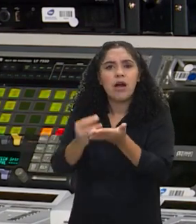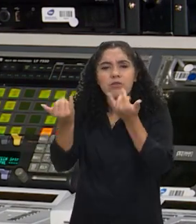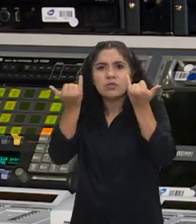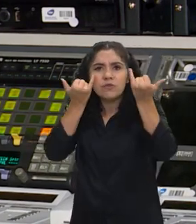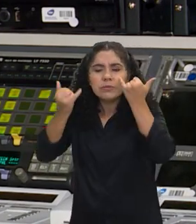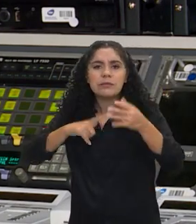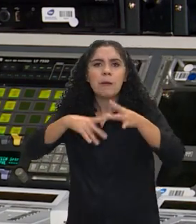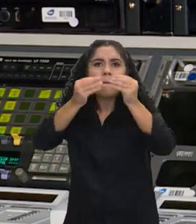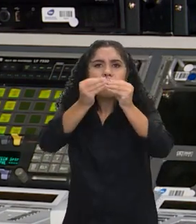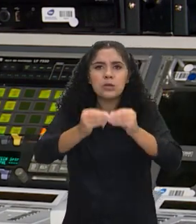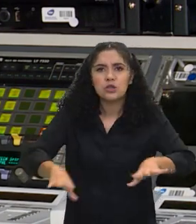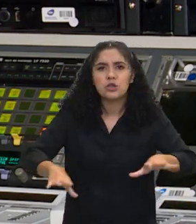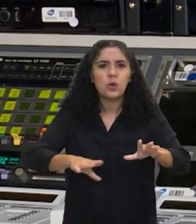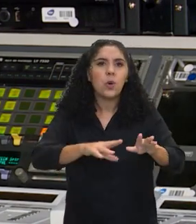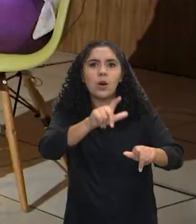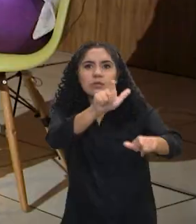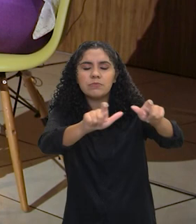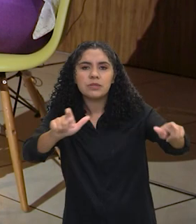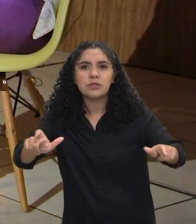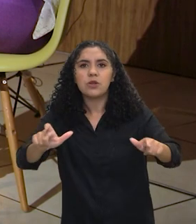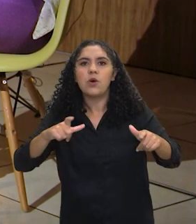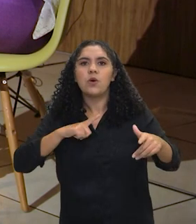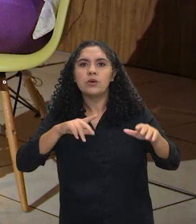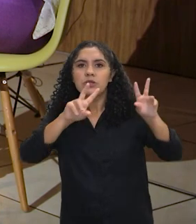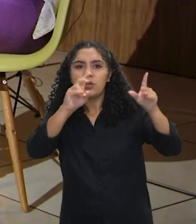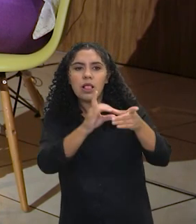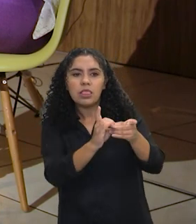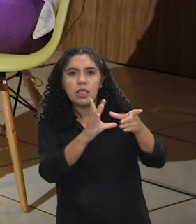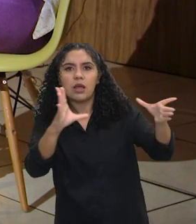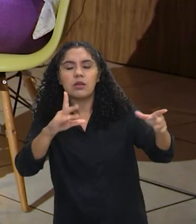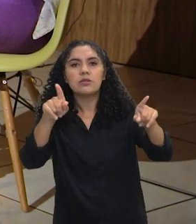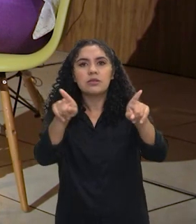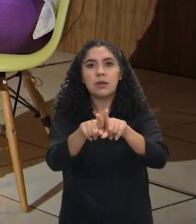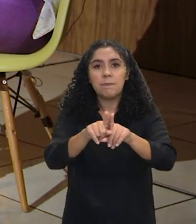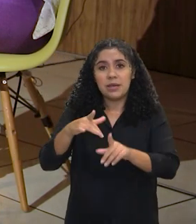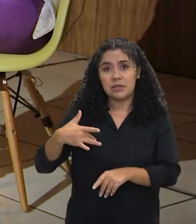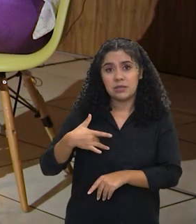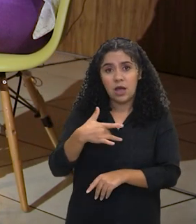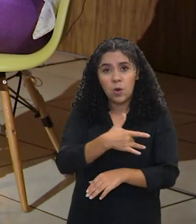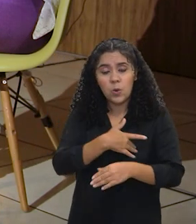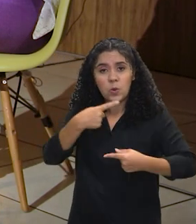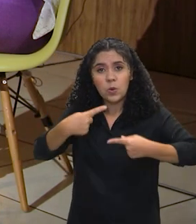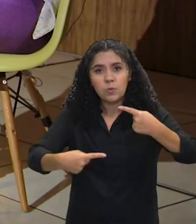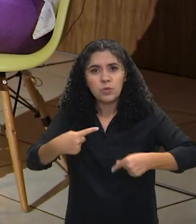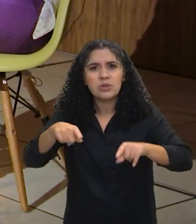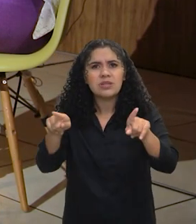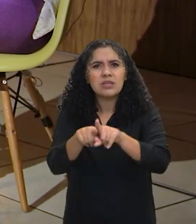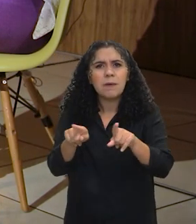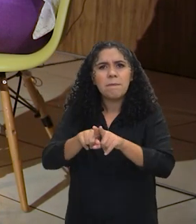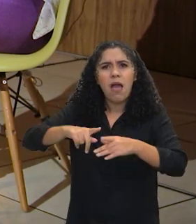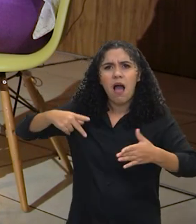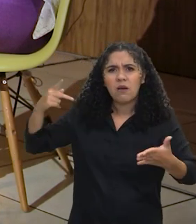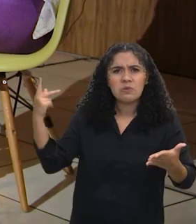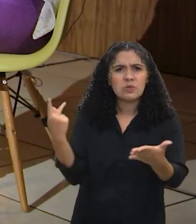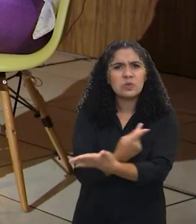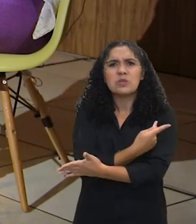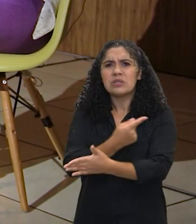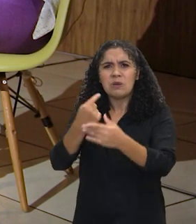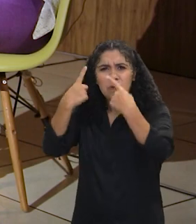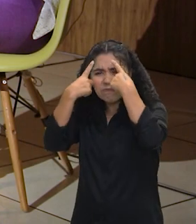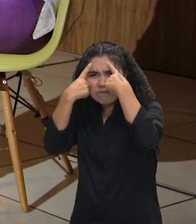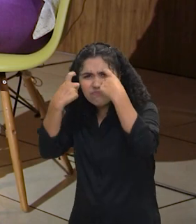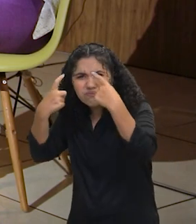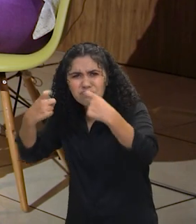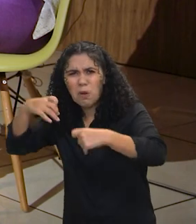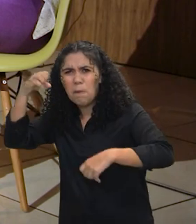confiança das pessoas na democracia, a confiança nas políticas de saúde pública, como gerou extremismo e situações